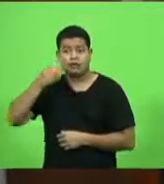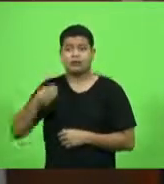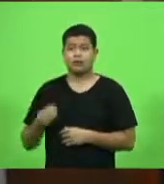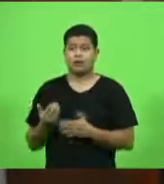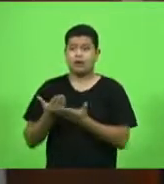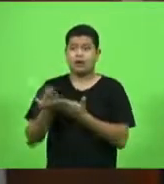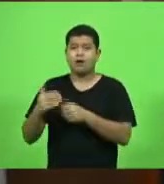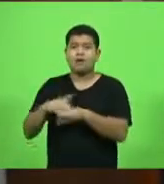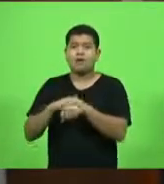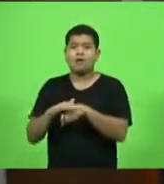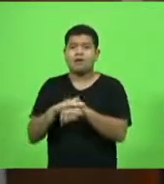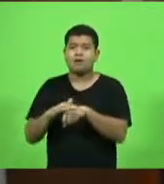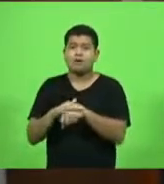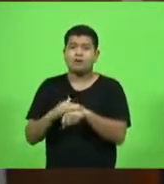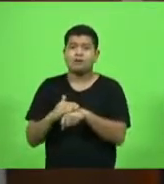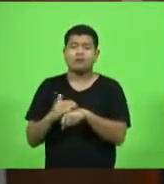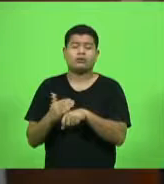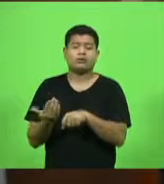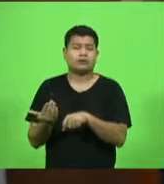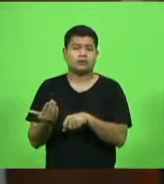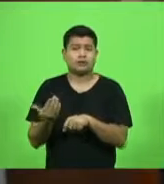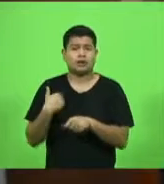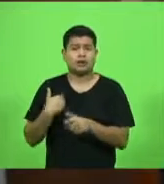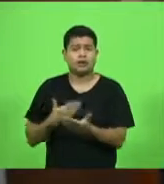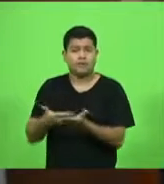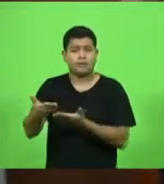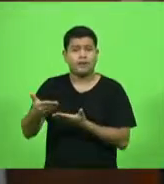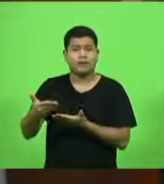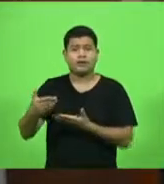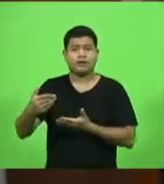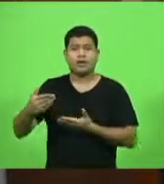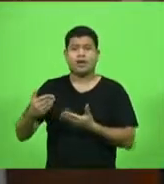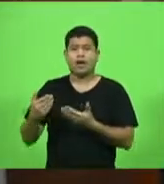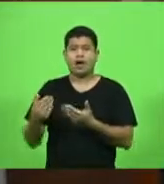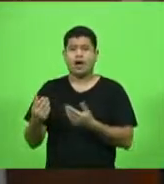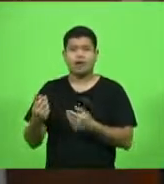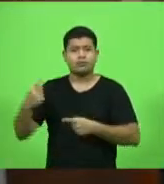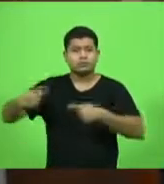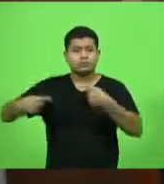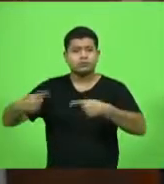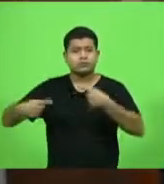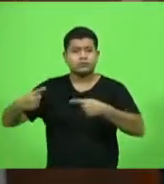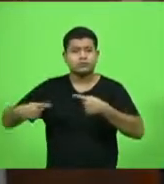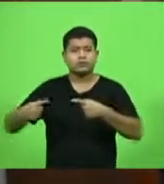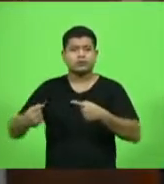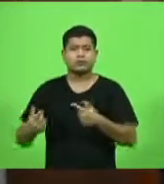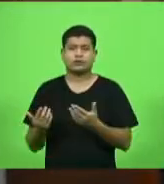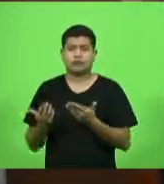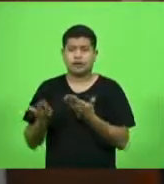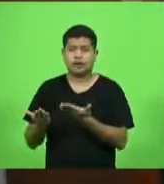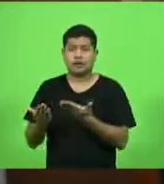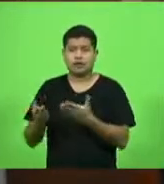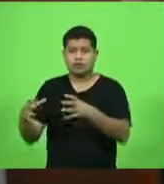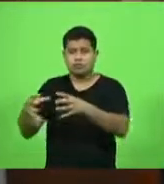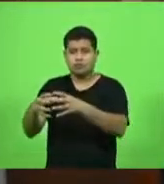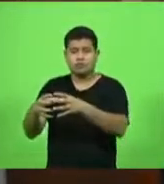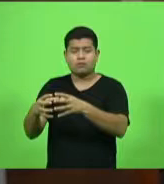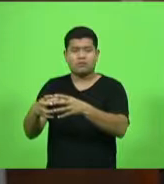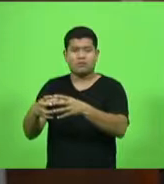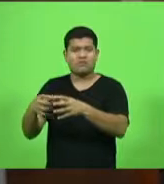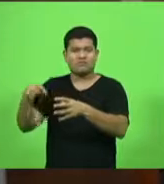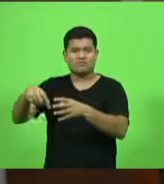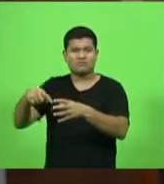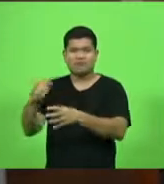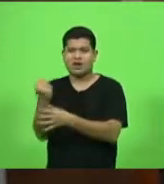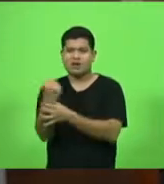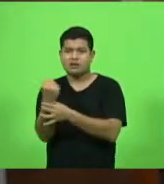conversa, um início de uma negociação para que essa categoria, agora tão penalizada,